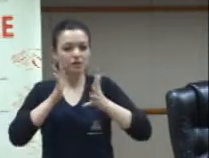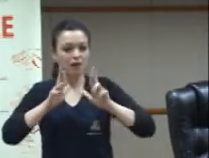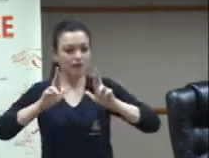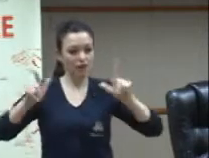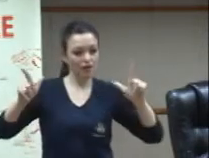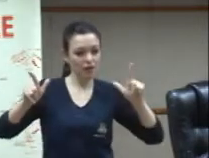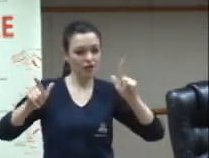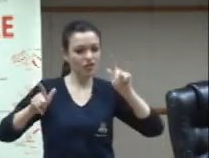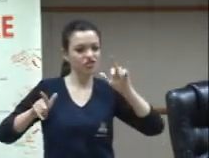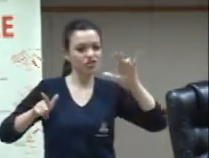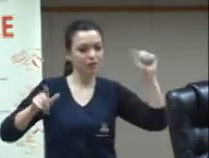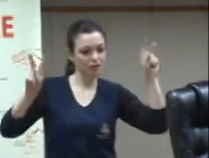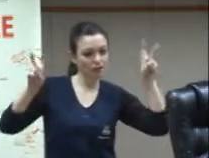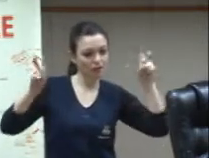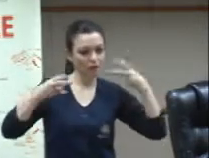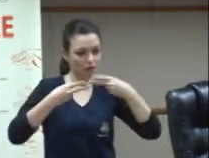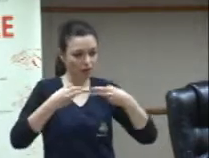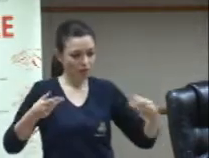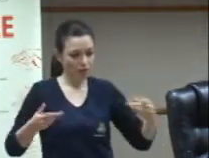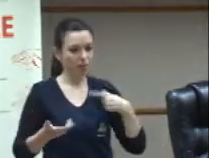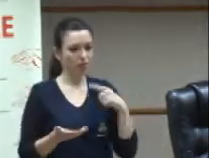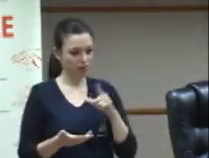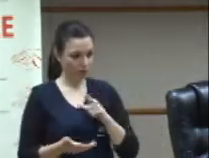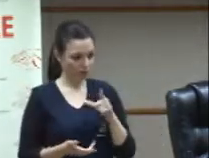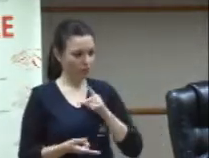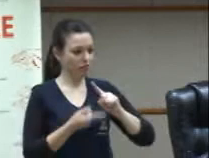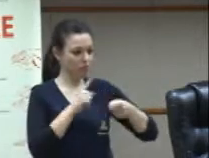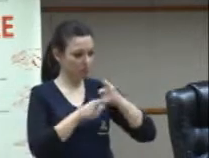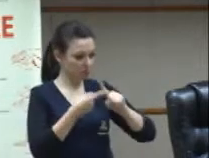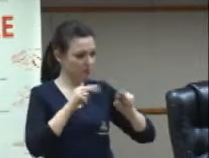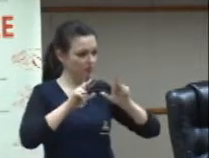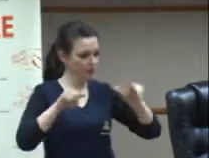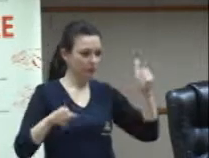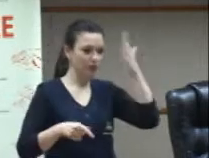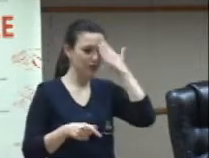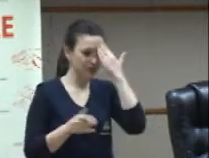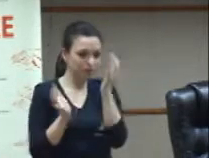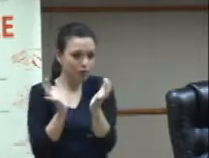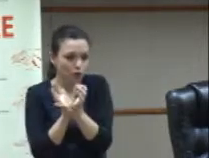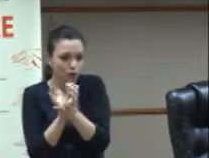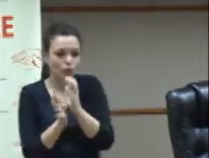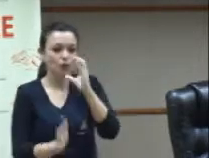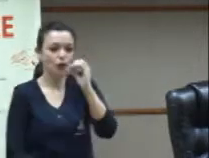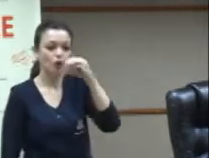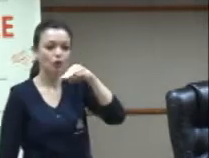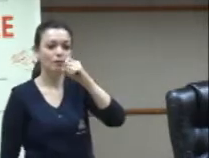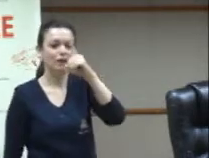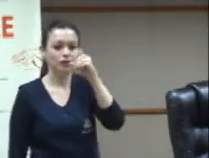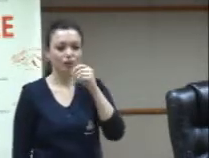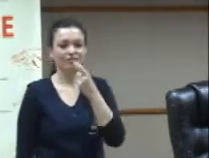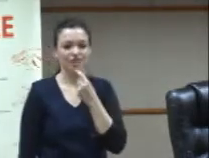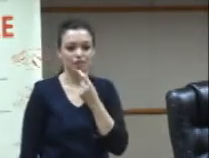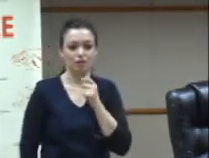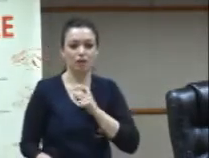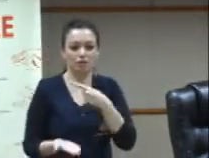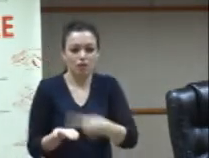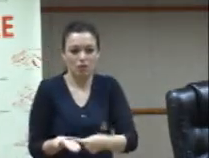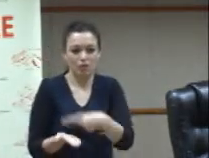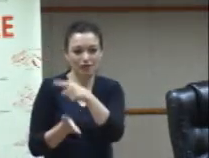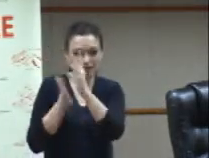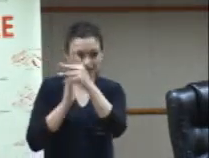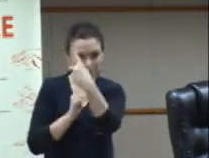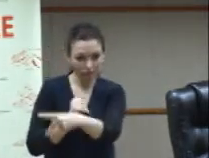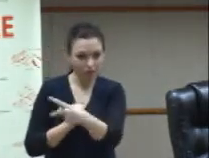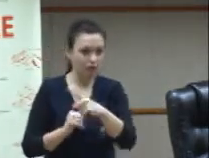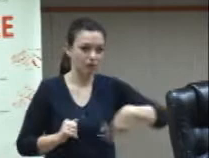inclusive o comando vermelho tem uma língua de sinais que ninguém tem acesso porque justamente